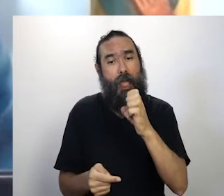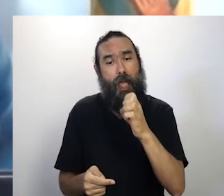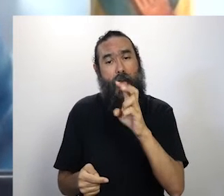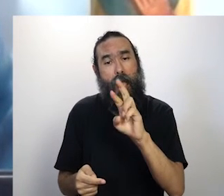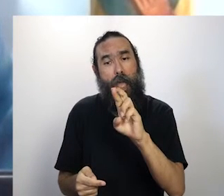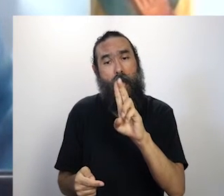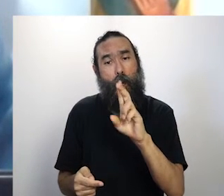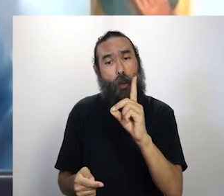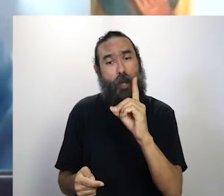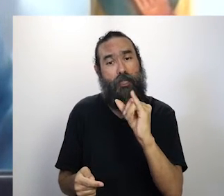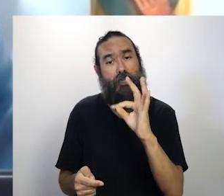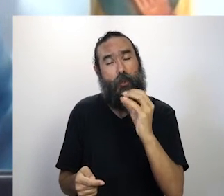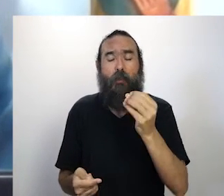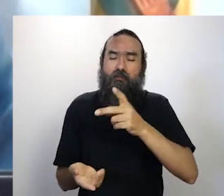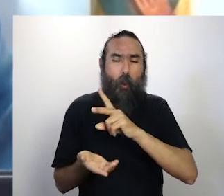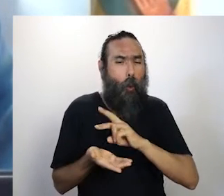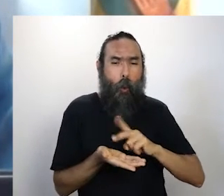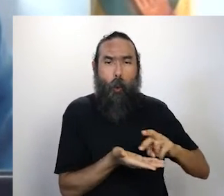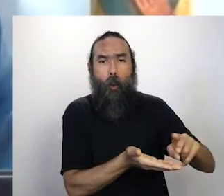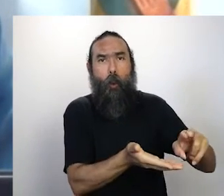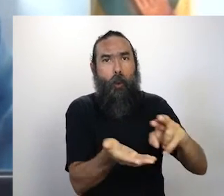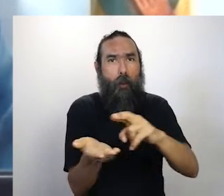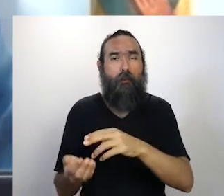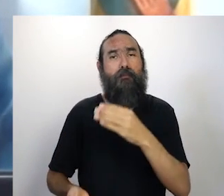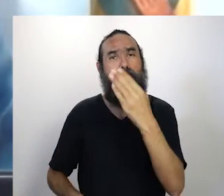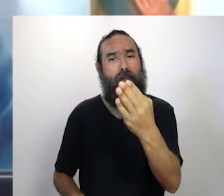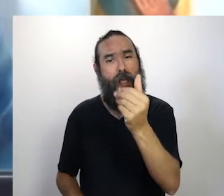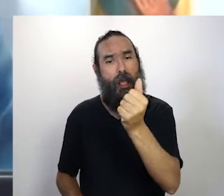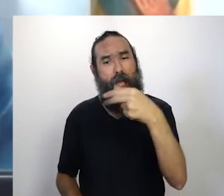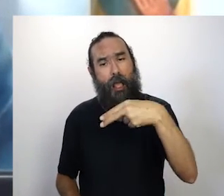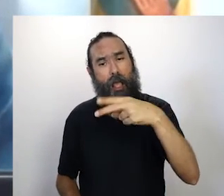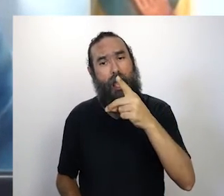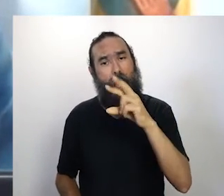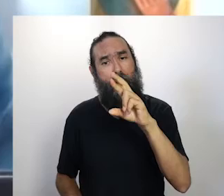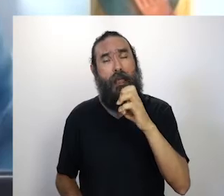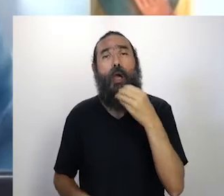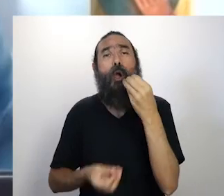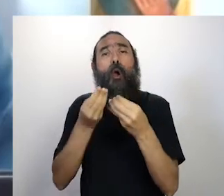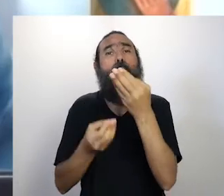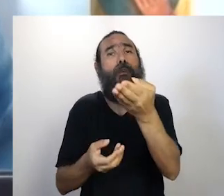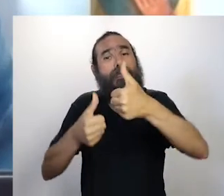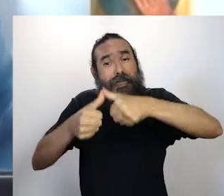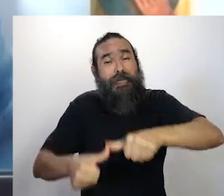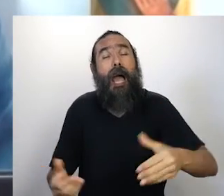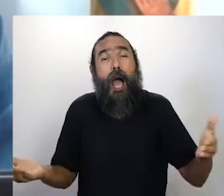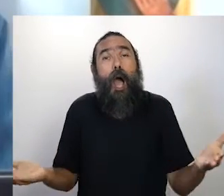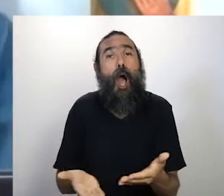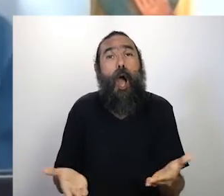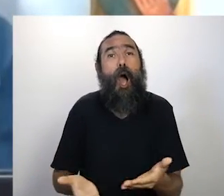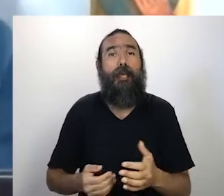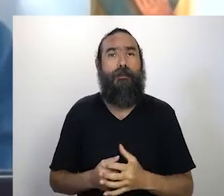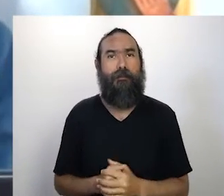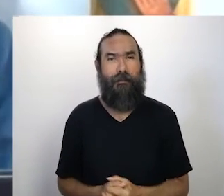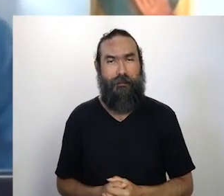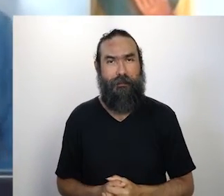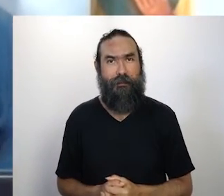disso, é nosso amigo, nosso irmão, e é maravilhoso. André Magalhães, meu irmão, como é que você se encontra nesse momento, André Magalhães?